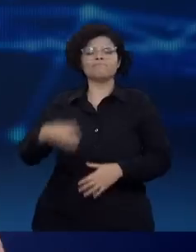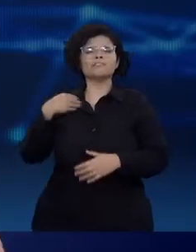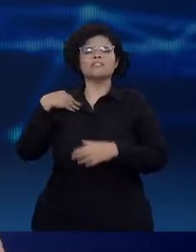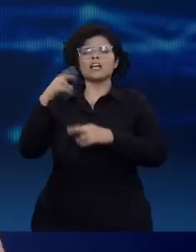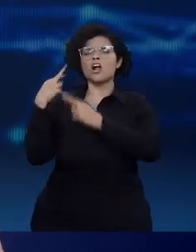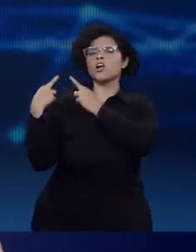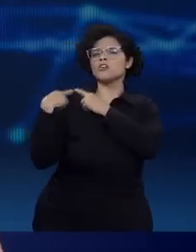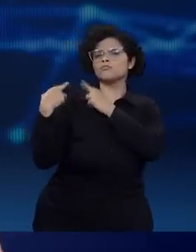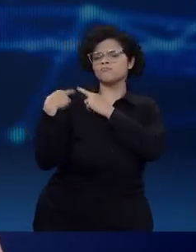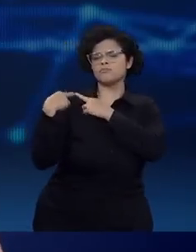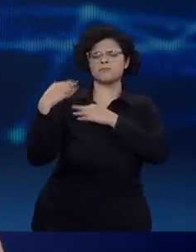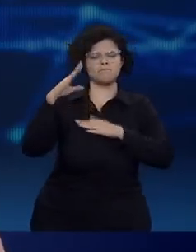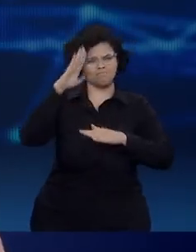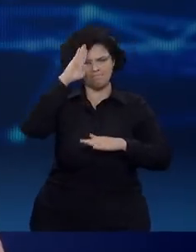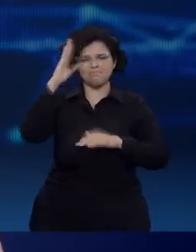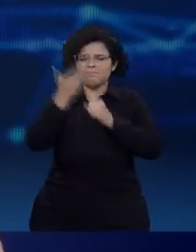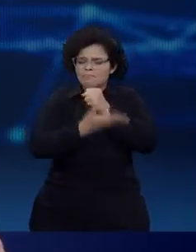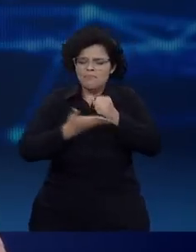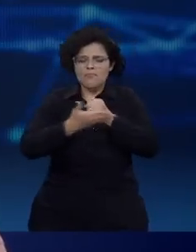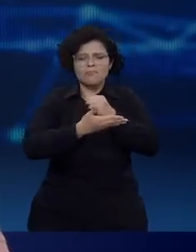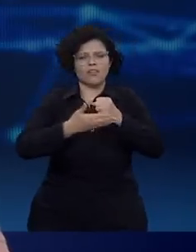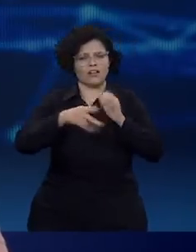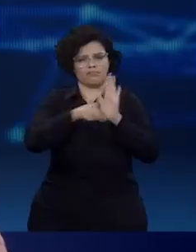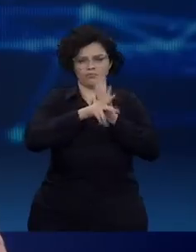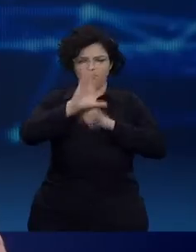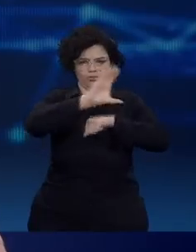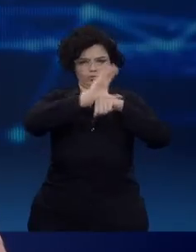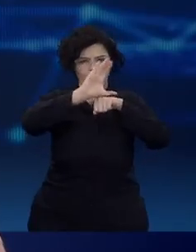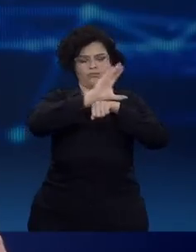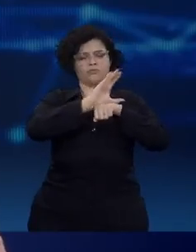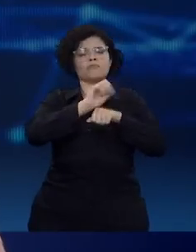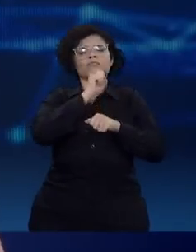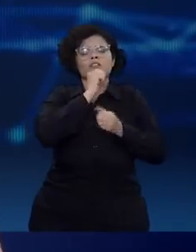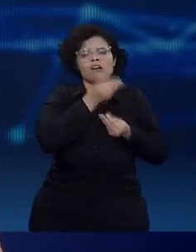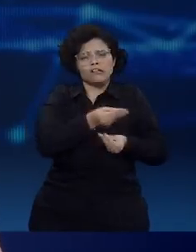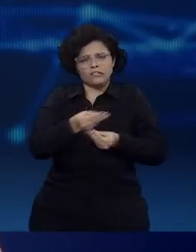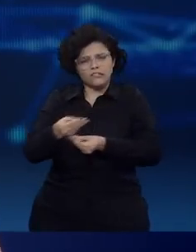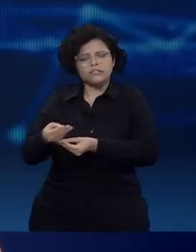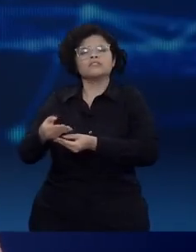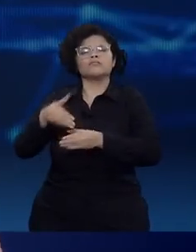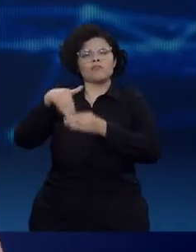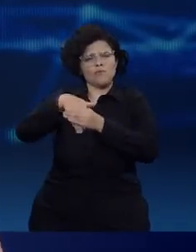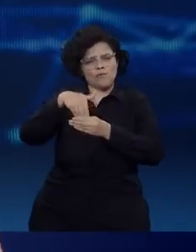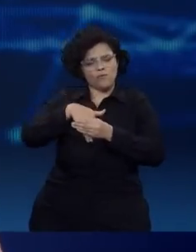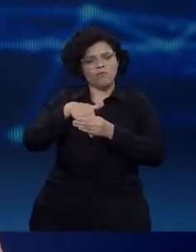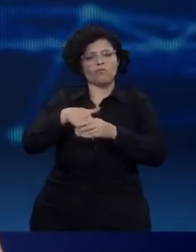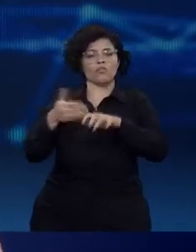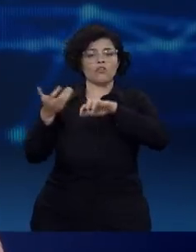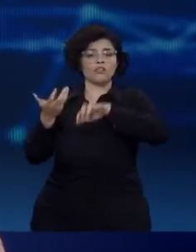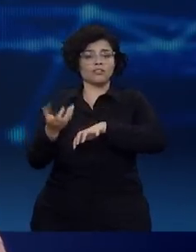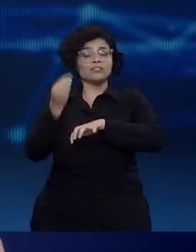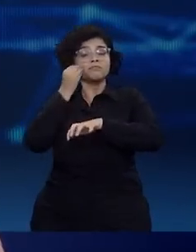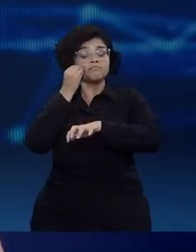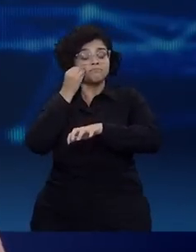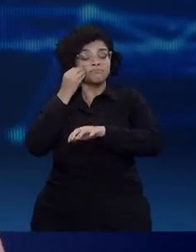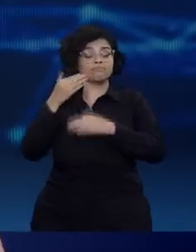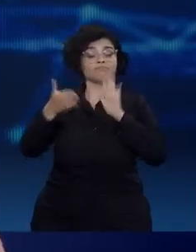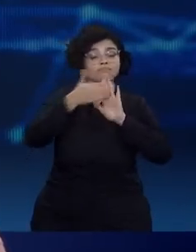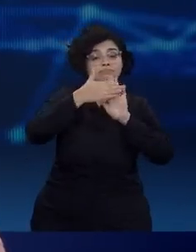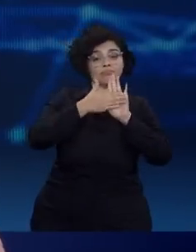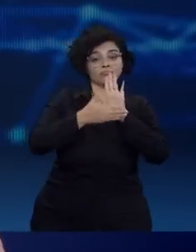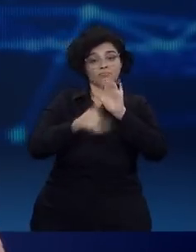pétreas da Constituição. Ainda assim, tramitam no Congresso uma série de propostas que visam alterar a